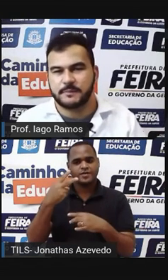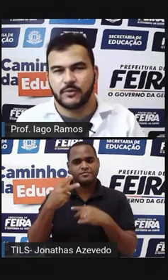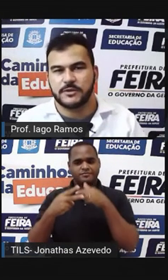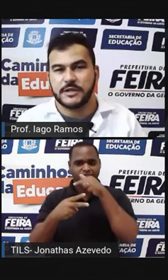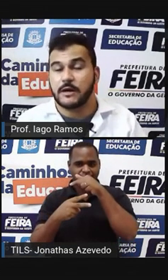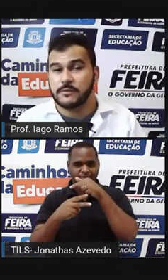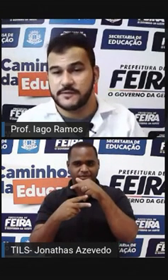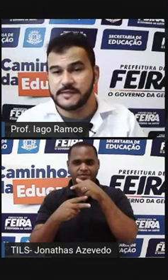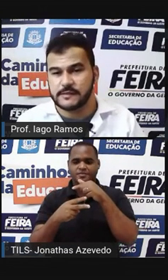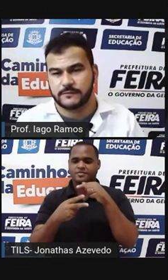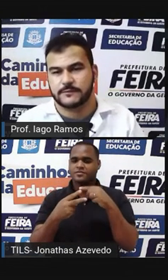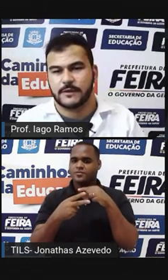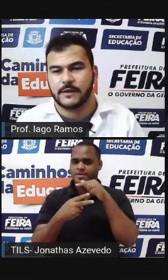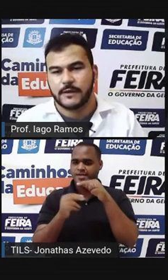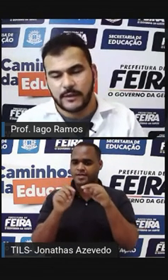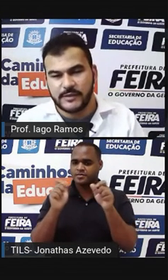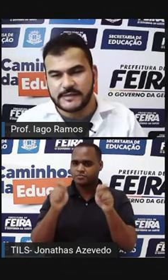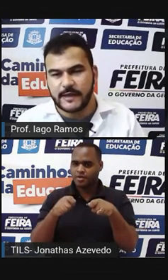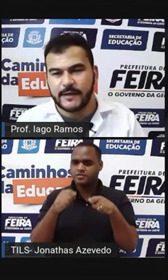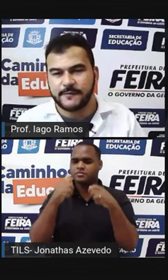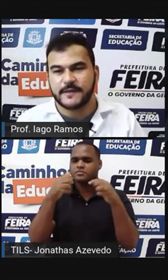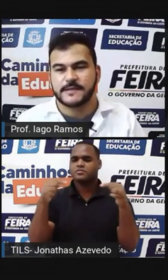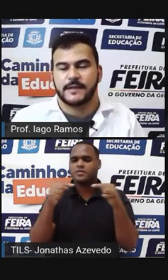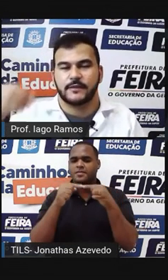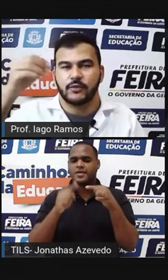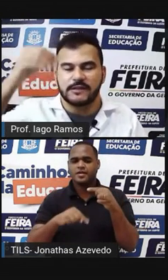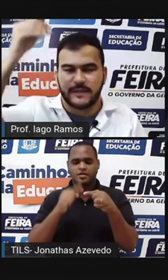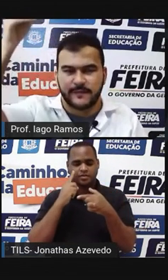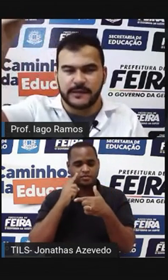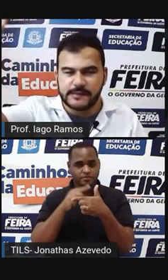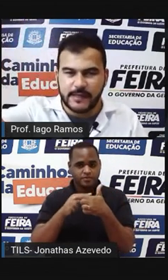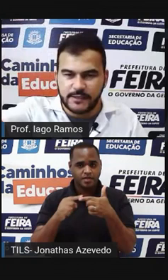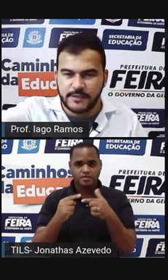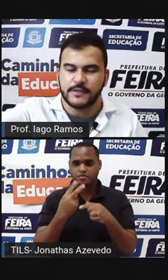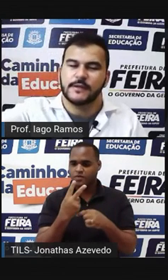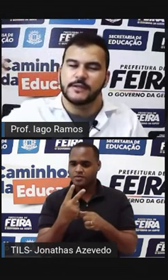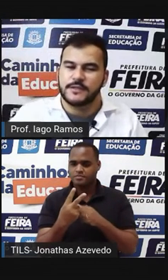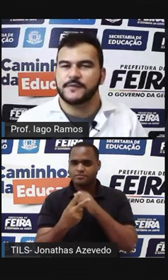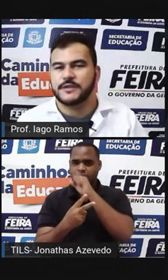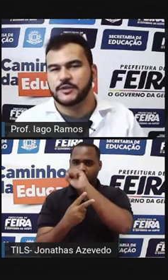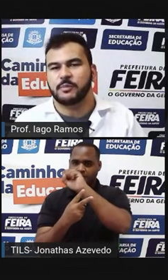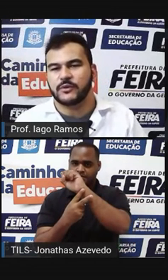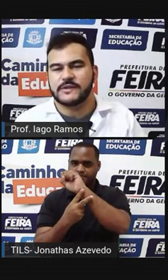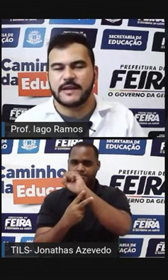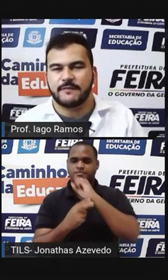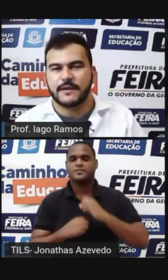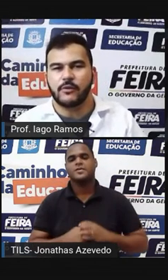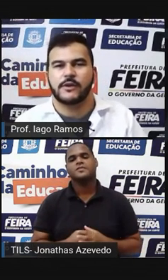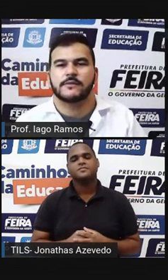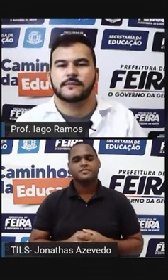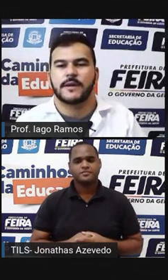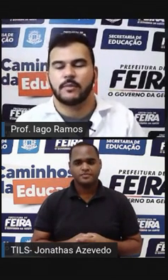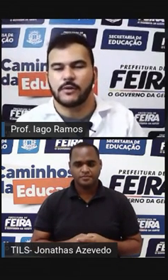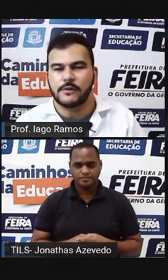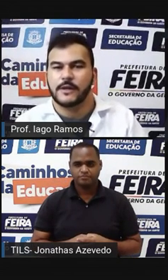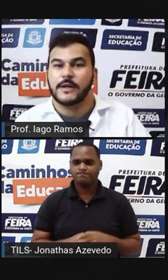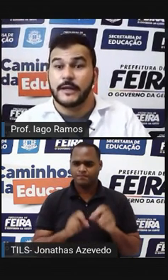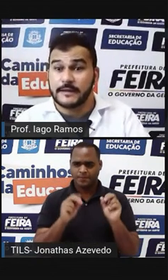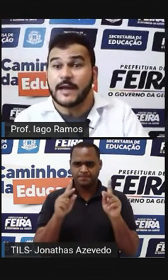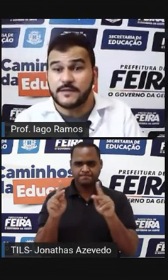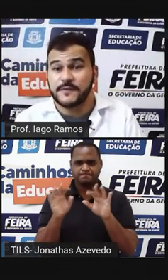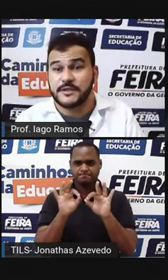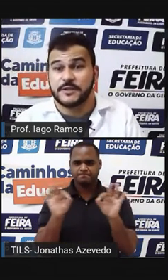Corresponde a uma divisão Então isso aí É fazer 2 elevado a 7 Dividido por 2 elevado a 8 Tá bom?